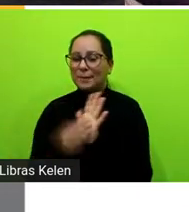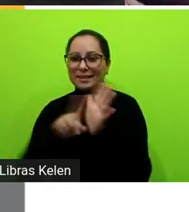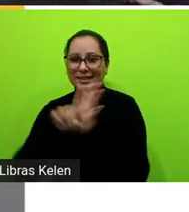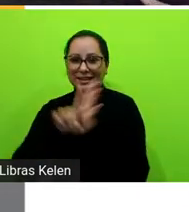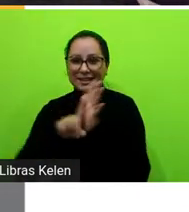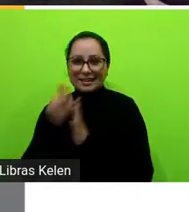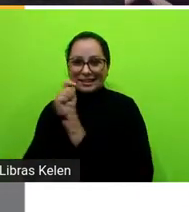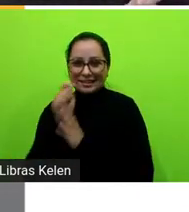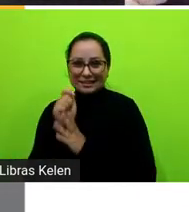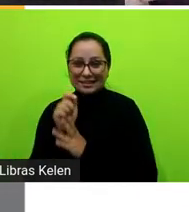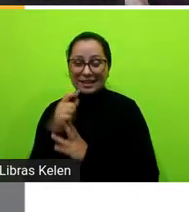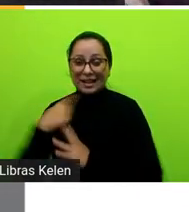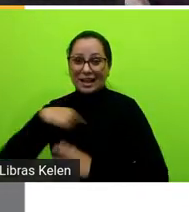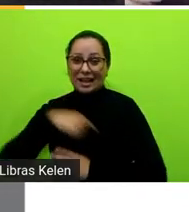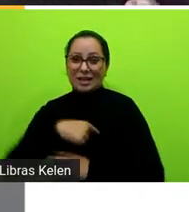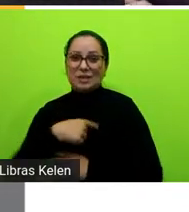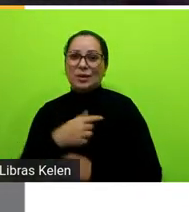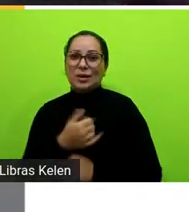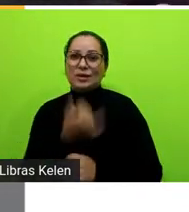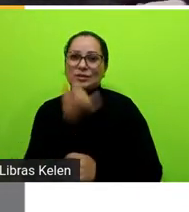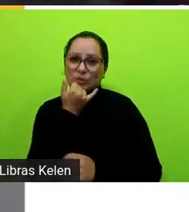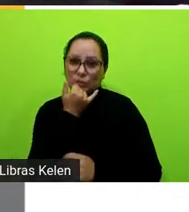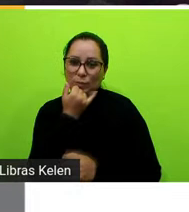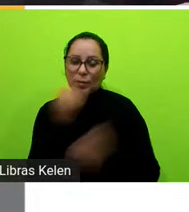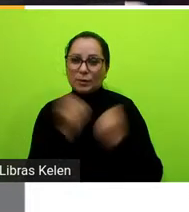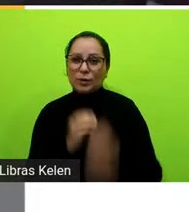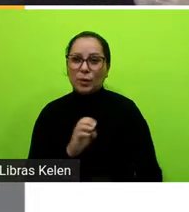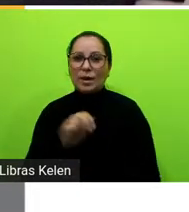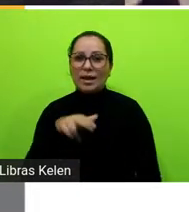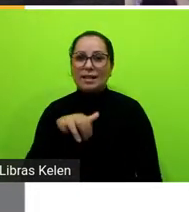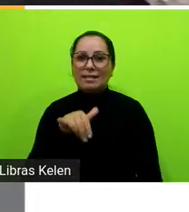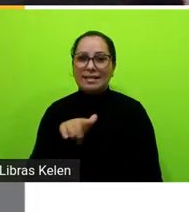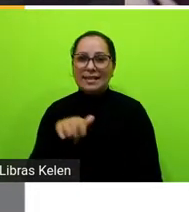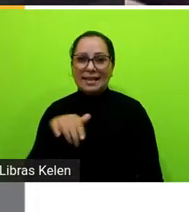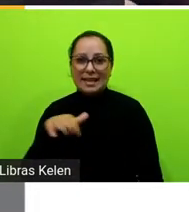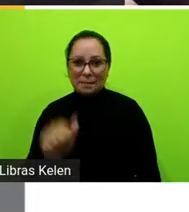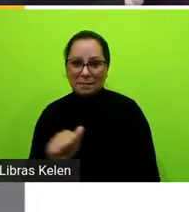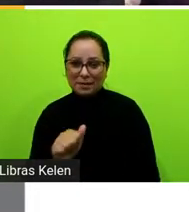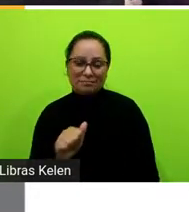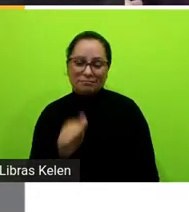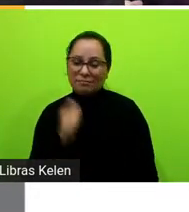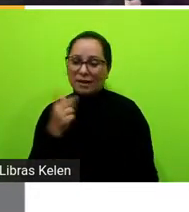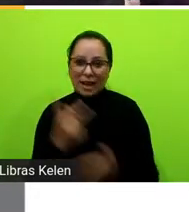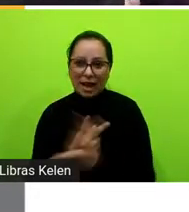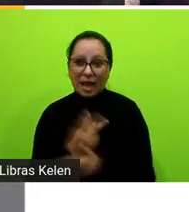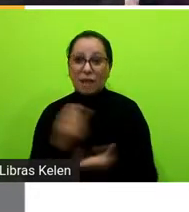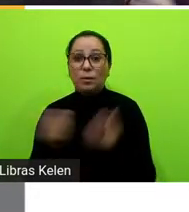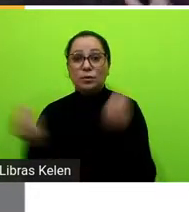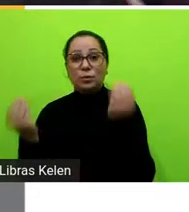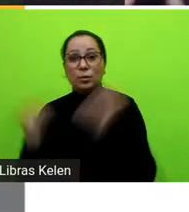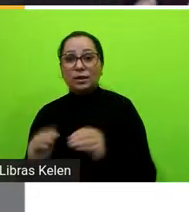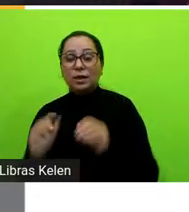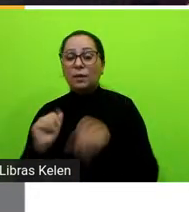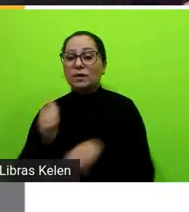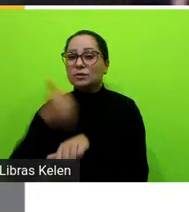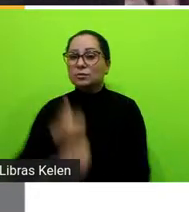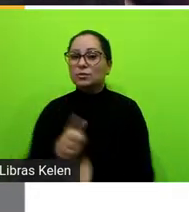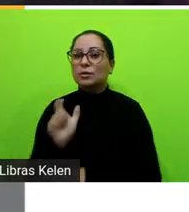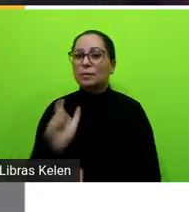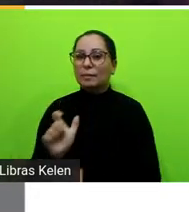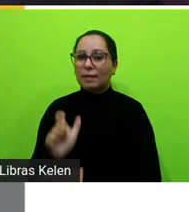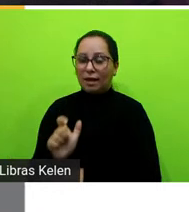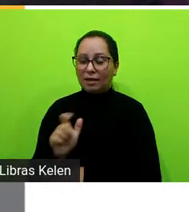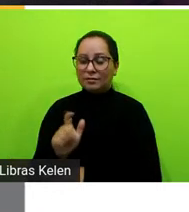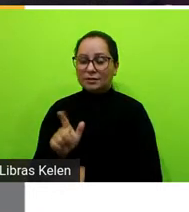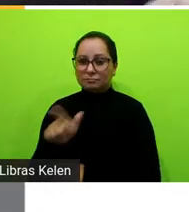desculpa que a gente colocou enigma mas foi uma falha o que que a gente poderia ali colocar eles fazer enumerar